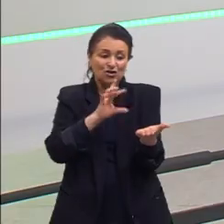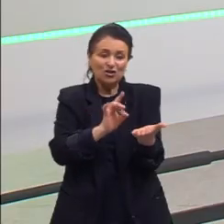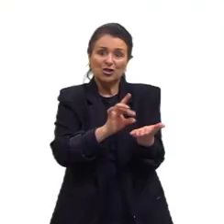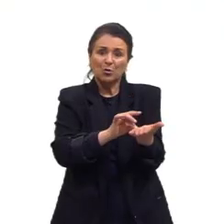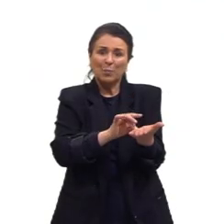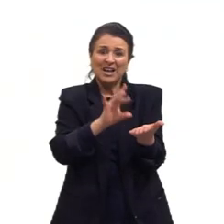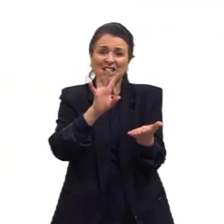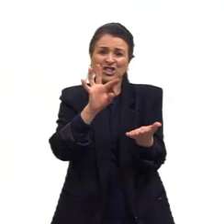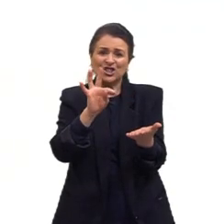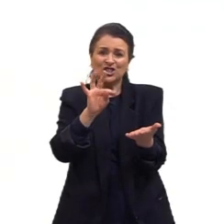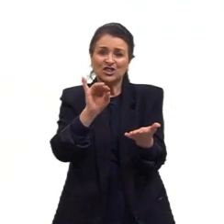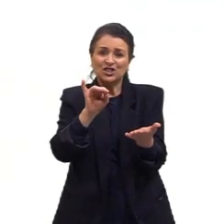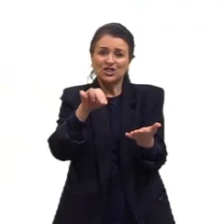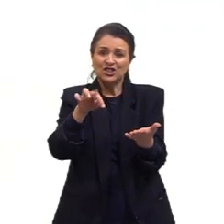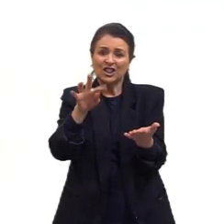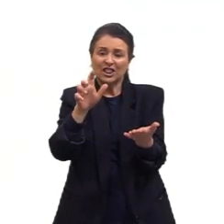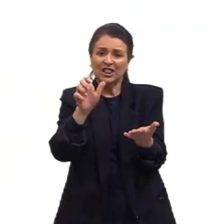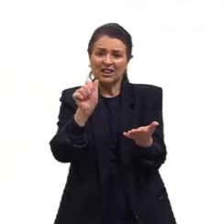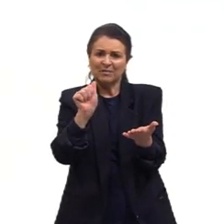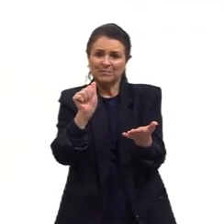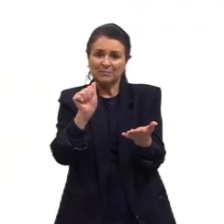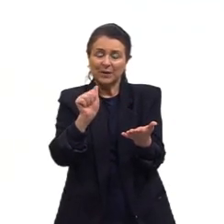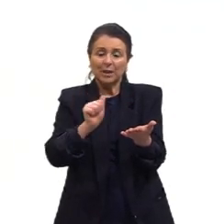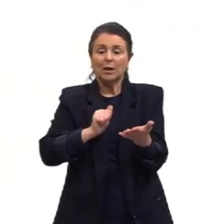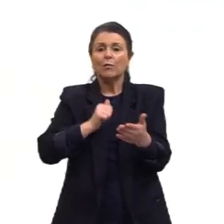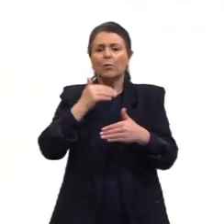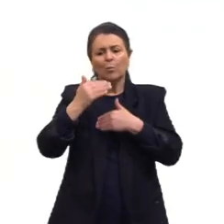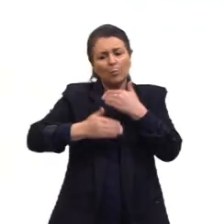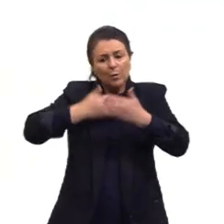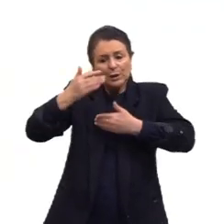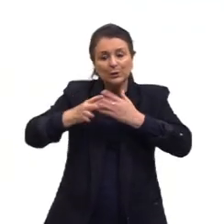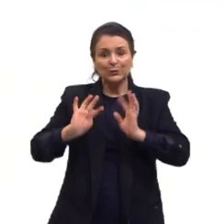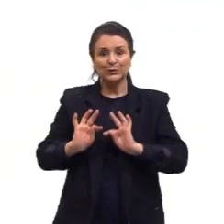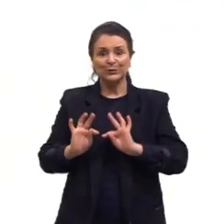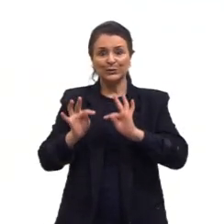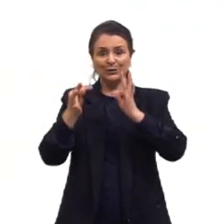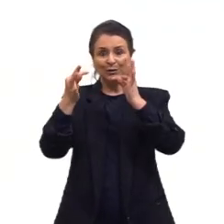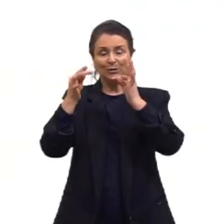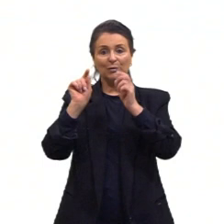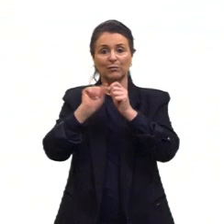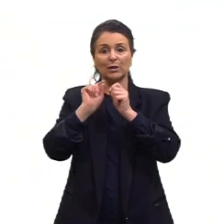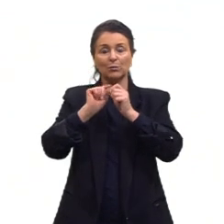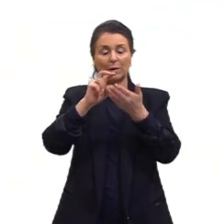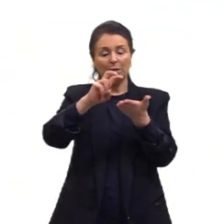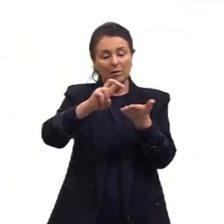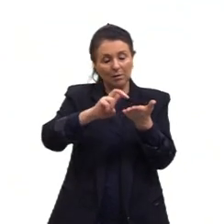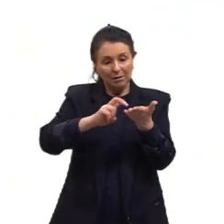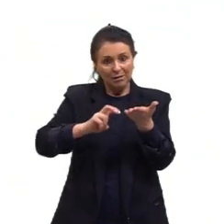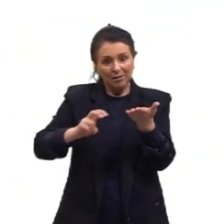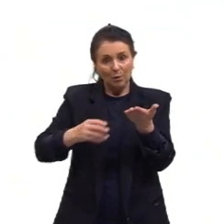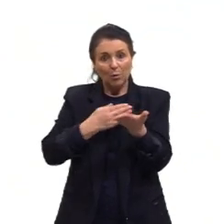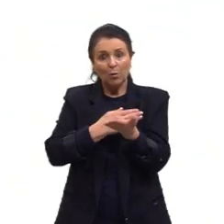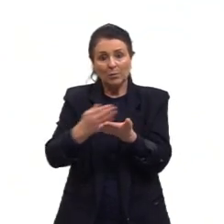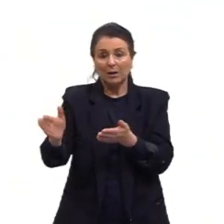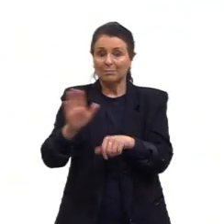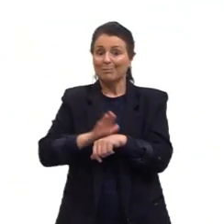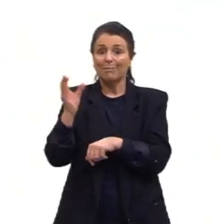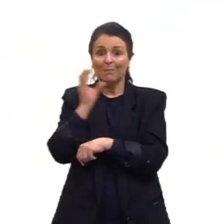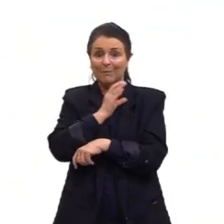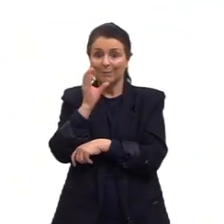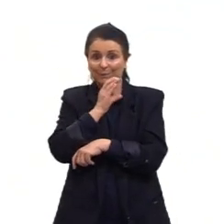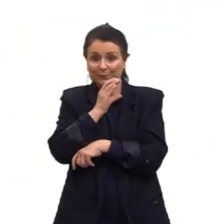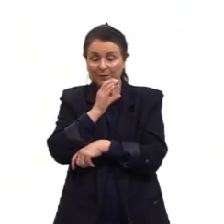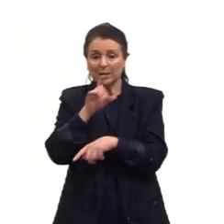tinta. Então, esse primeiro processo tecnológico fez com que a impressão se tornasse mais rápida